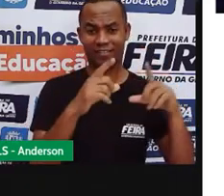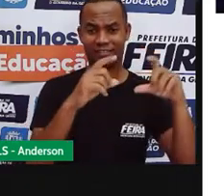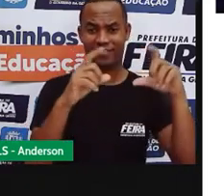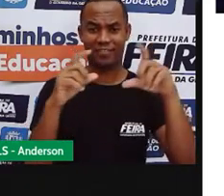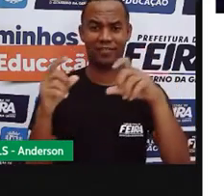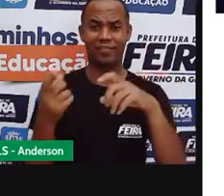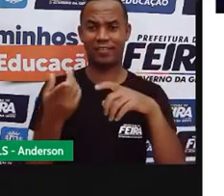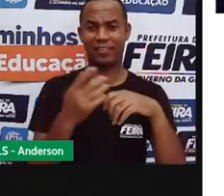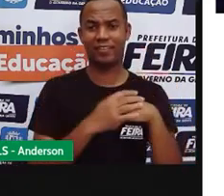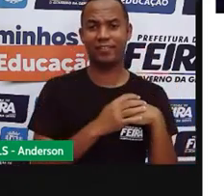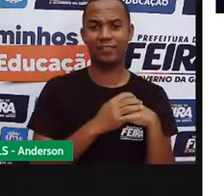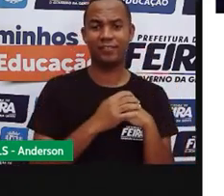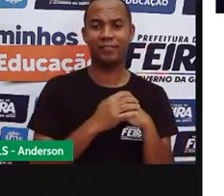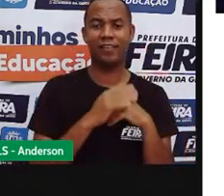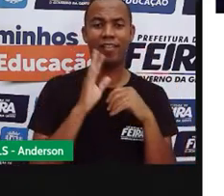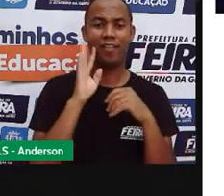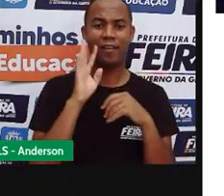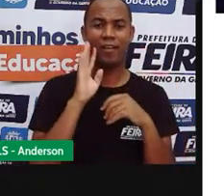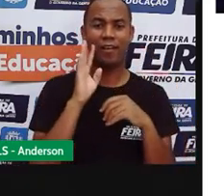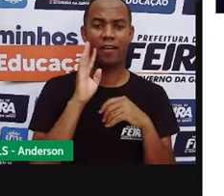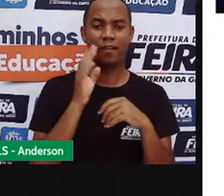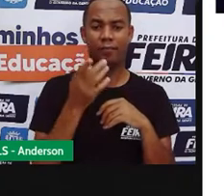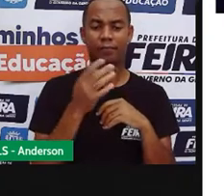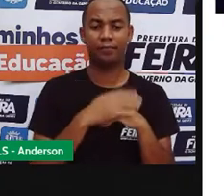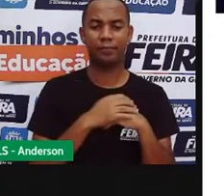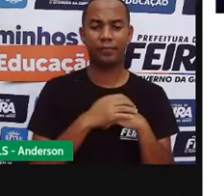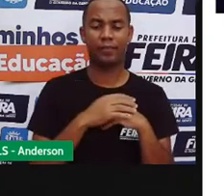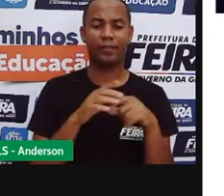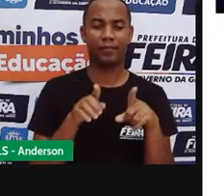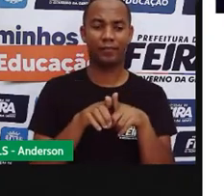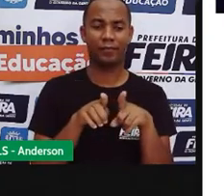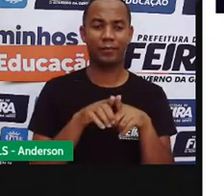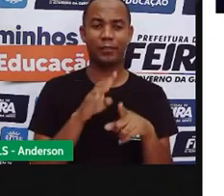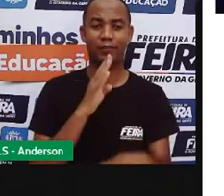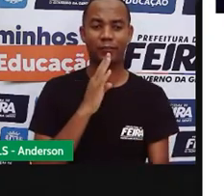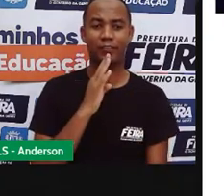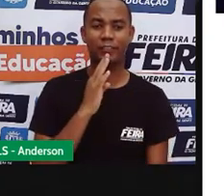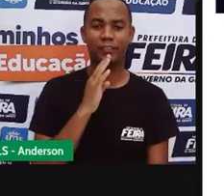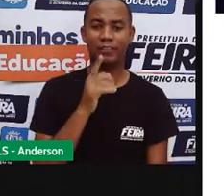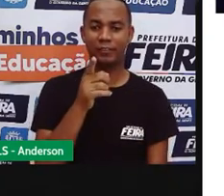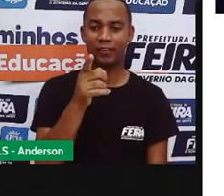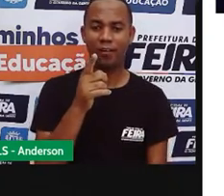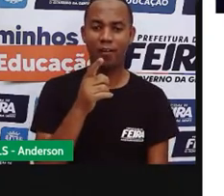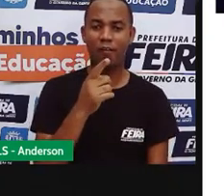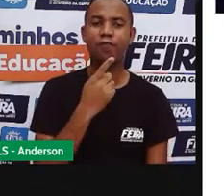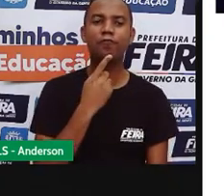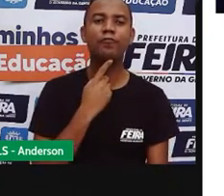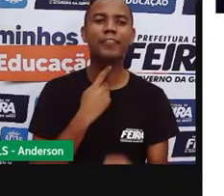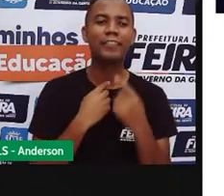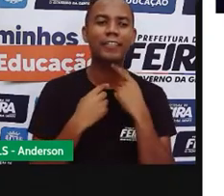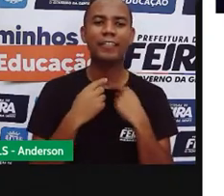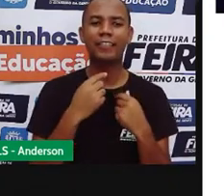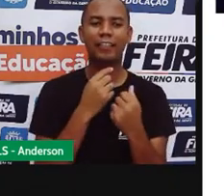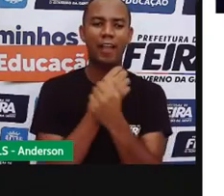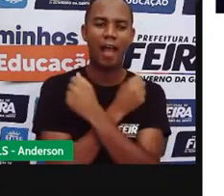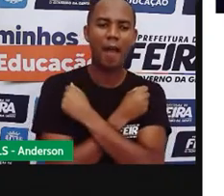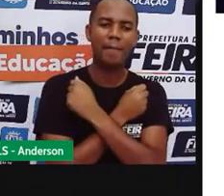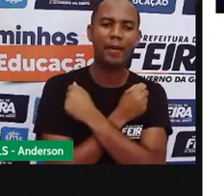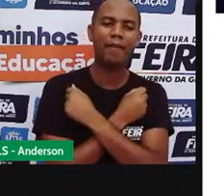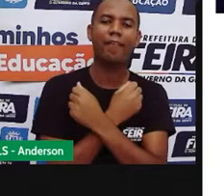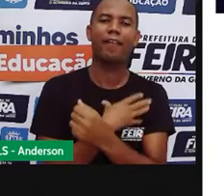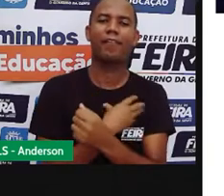os negros. Bem conhecidos. Vontade de abraçar, né? Minha filha.